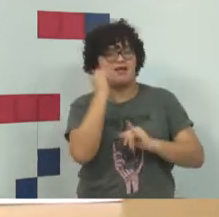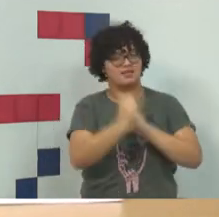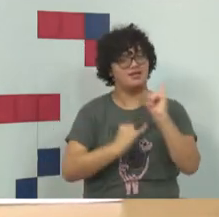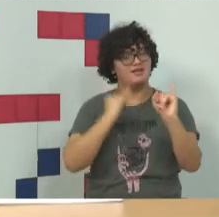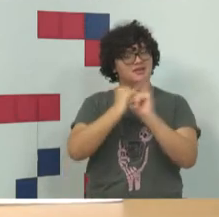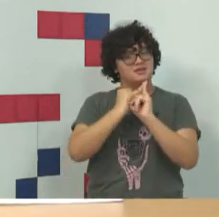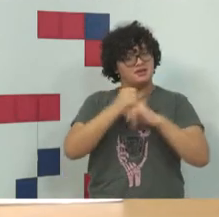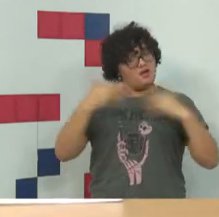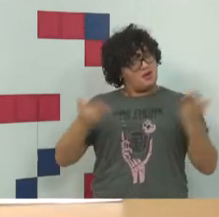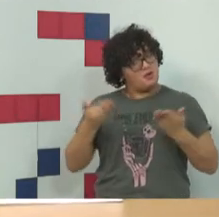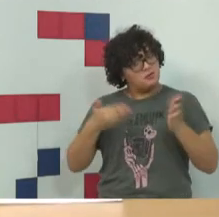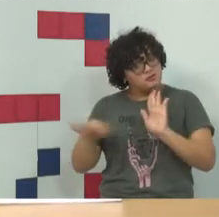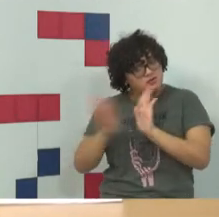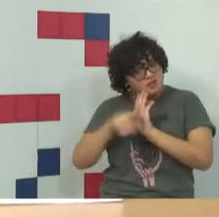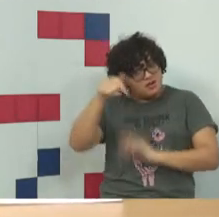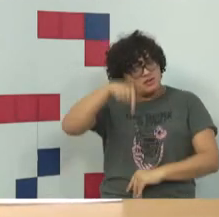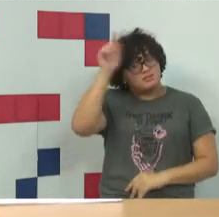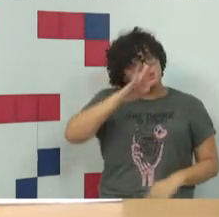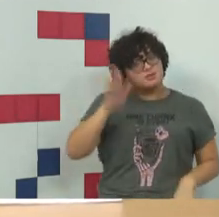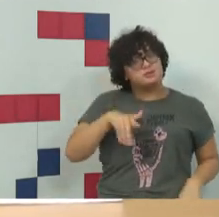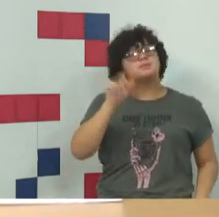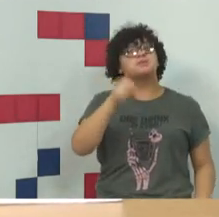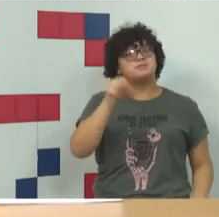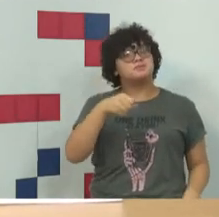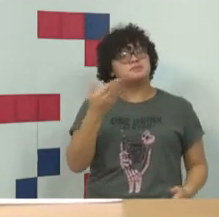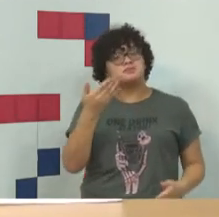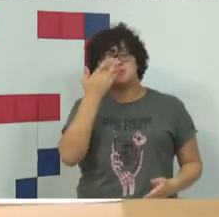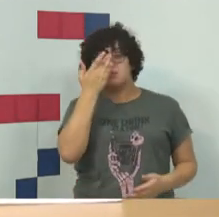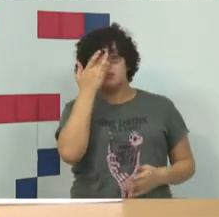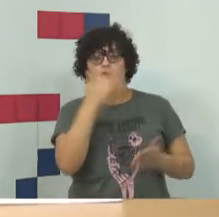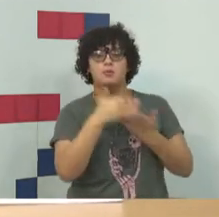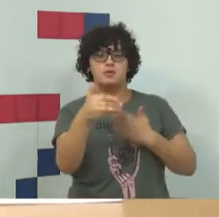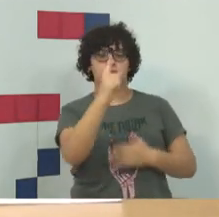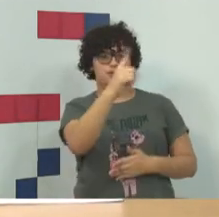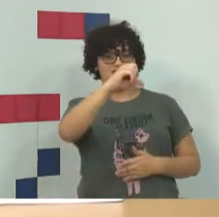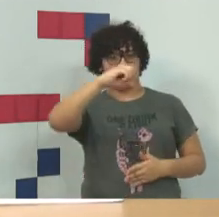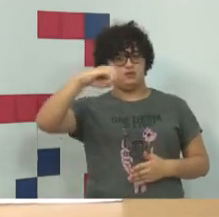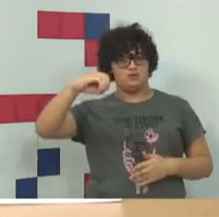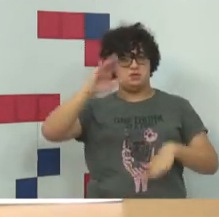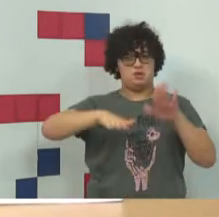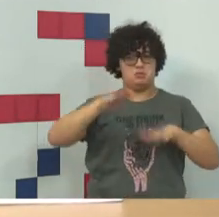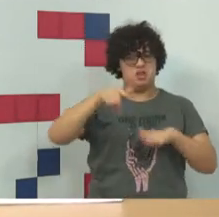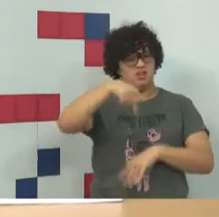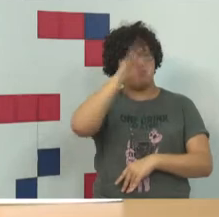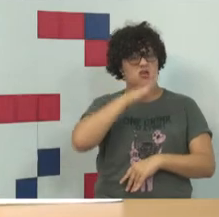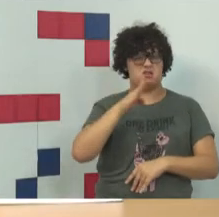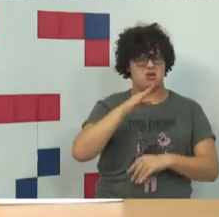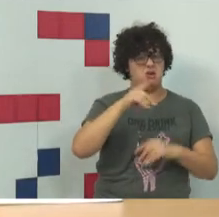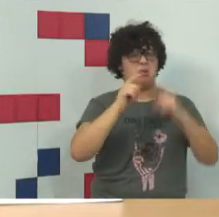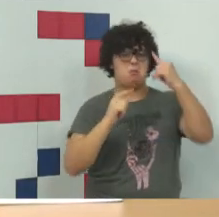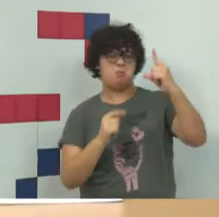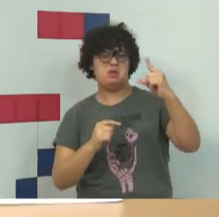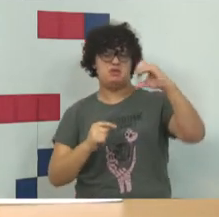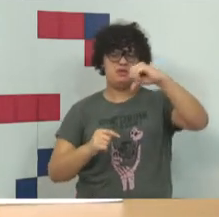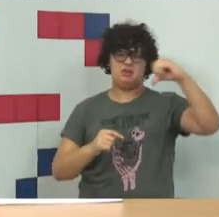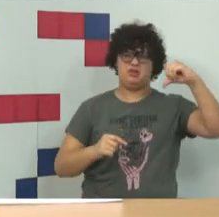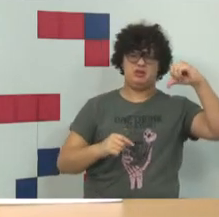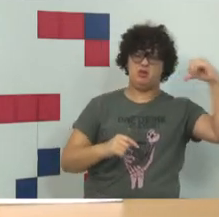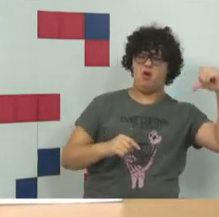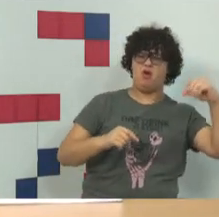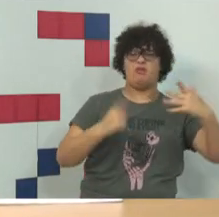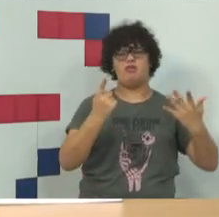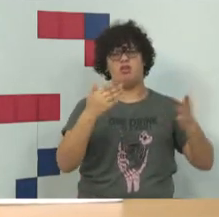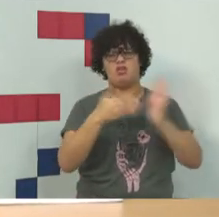que estava chegando no Brasil, é da década de 90, mas no Brasil é em 99, 98 que ela vai chegar ali com alguma